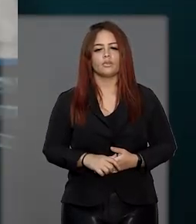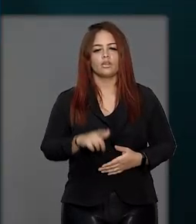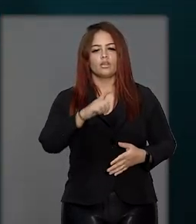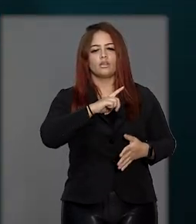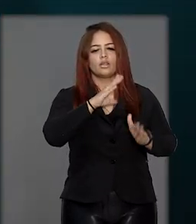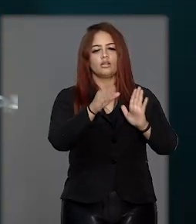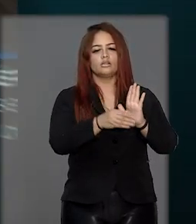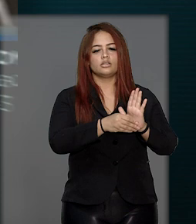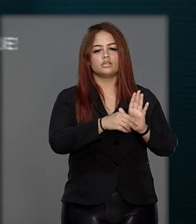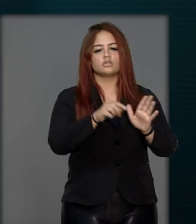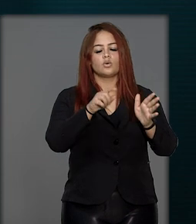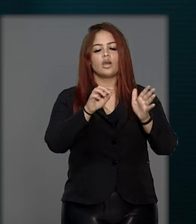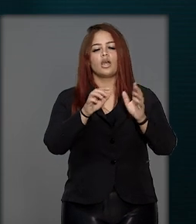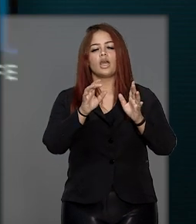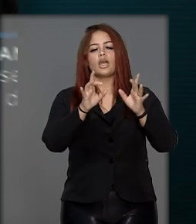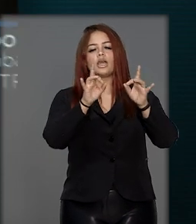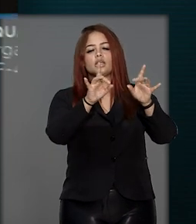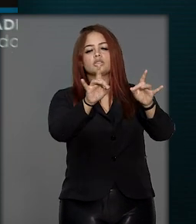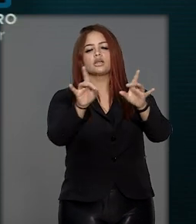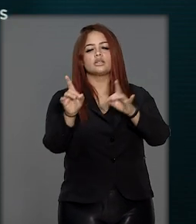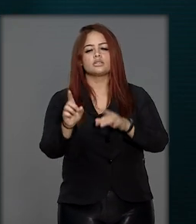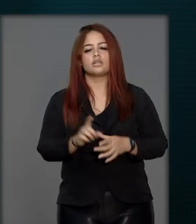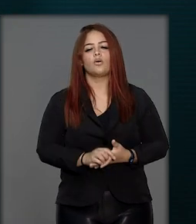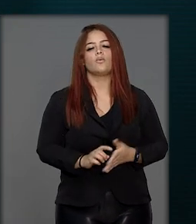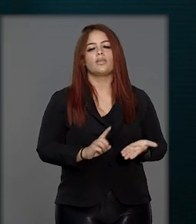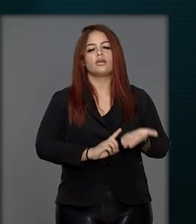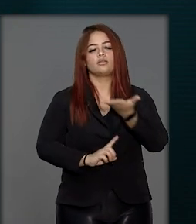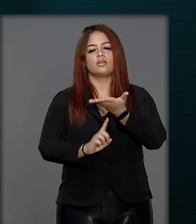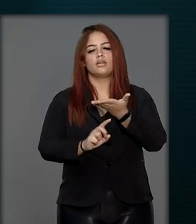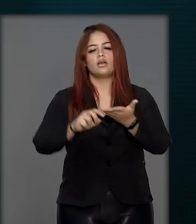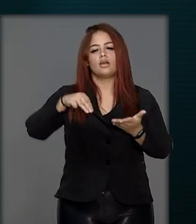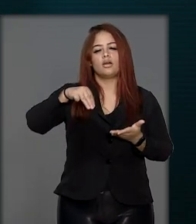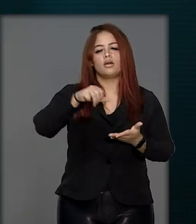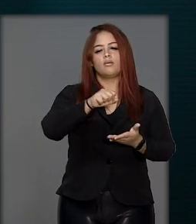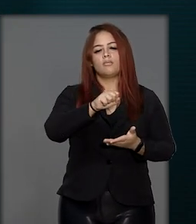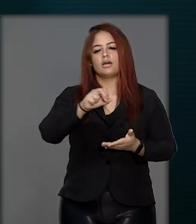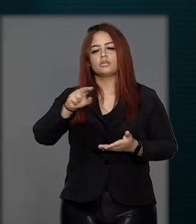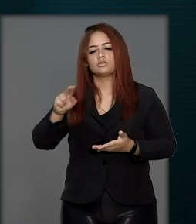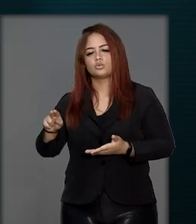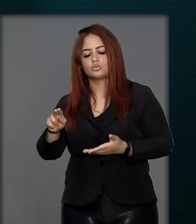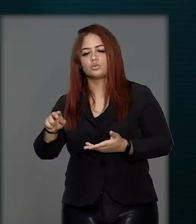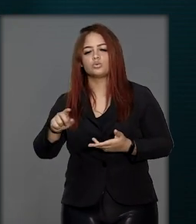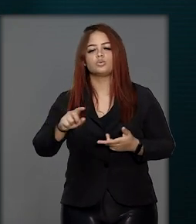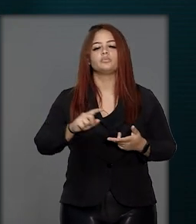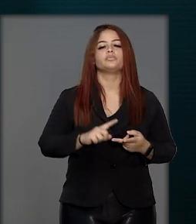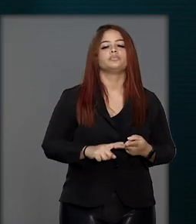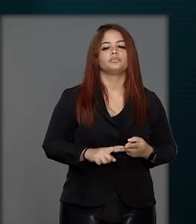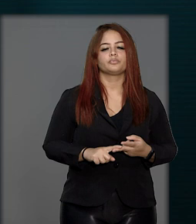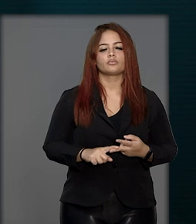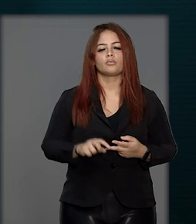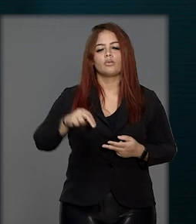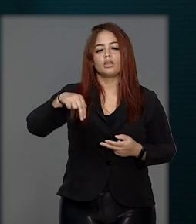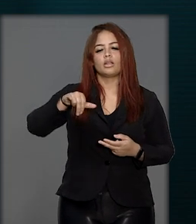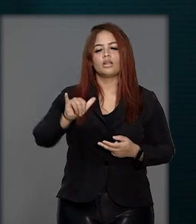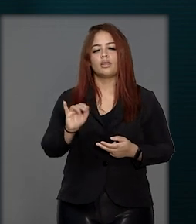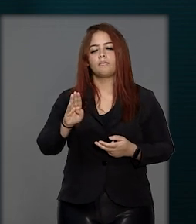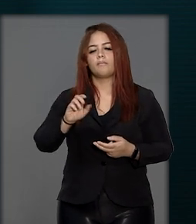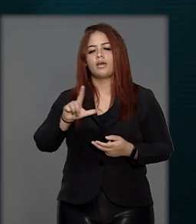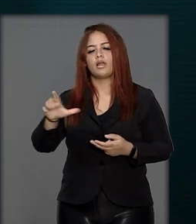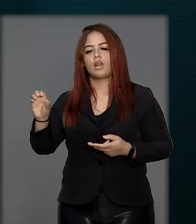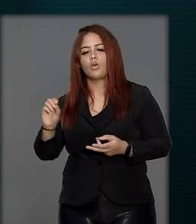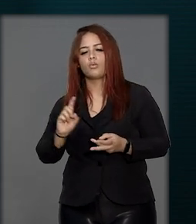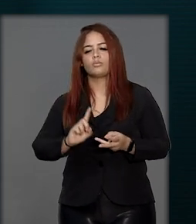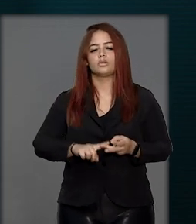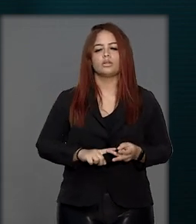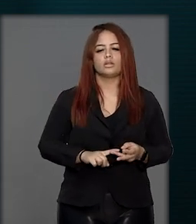lista de indicação os desembargadores federais, Massude Azulay Neto, do TRF2, Ney Belo, do TRF1,